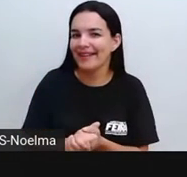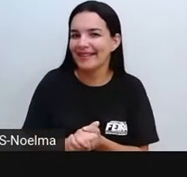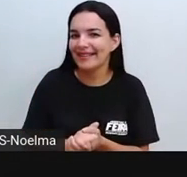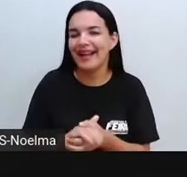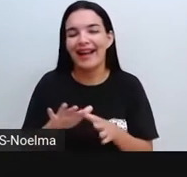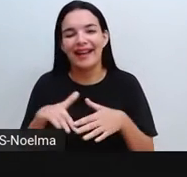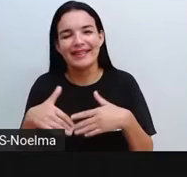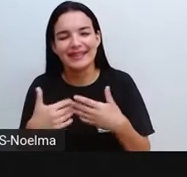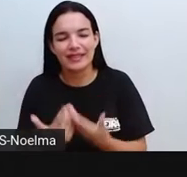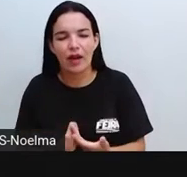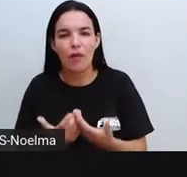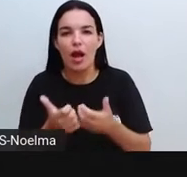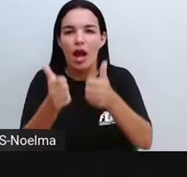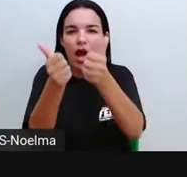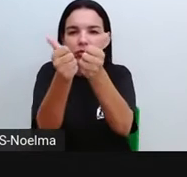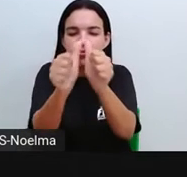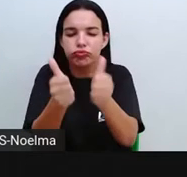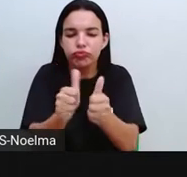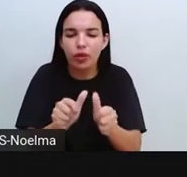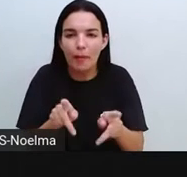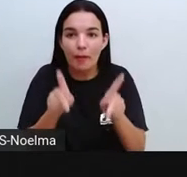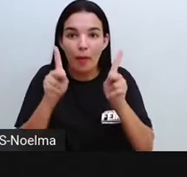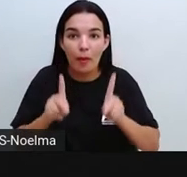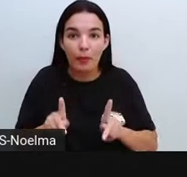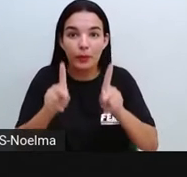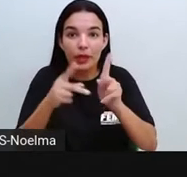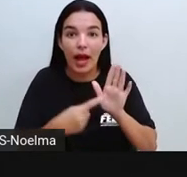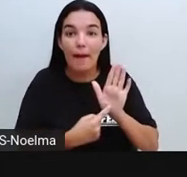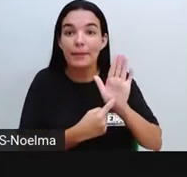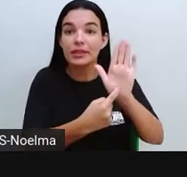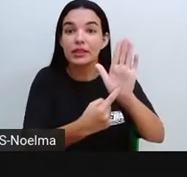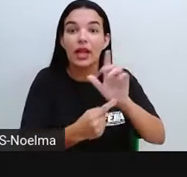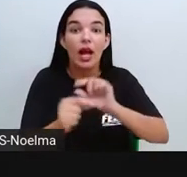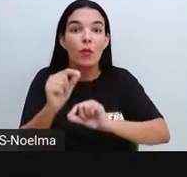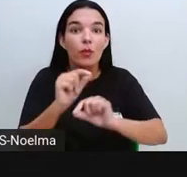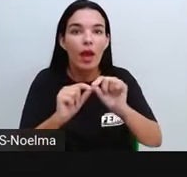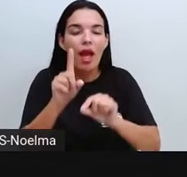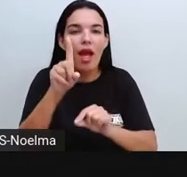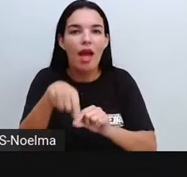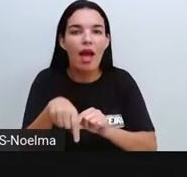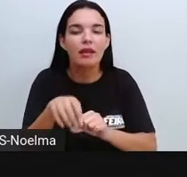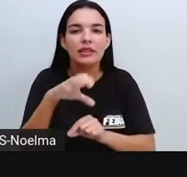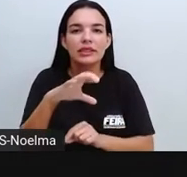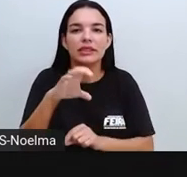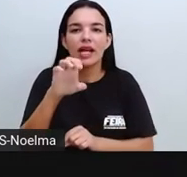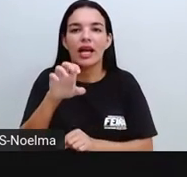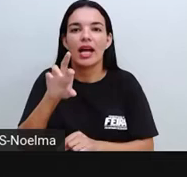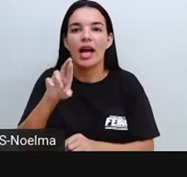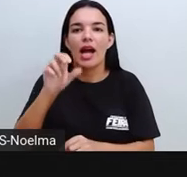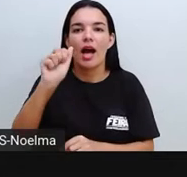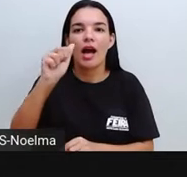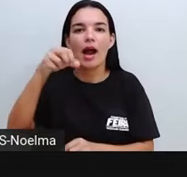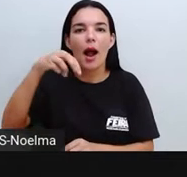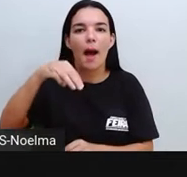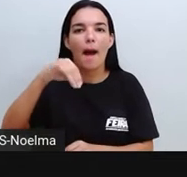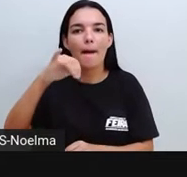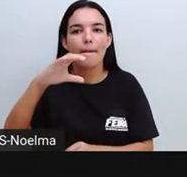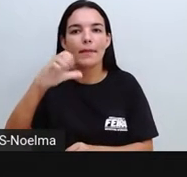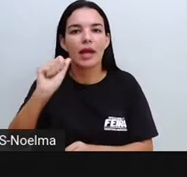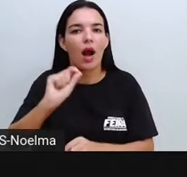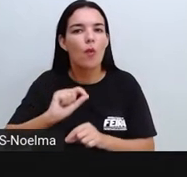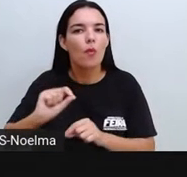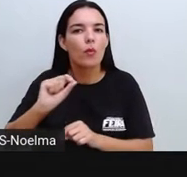A escultura popular apresentada, ela é feita de cerâmica. Ela é o resultado do processo da